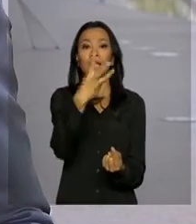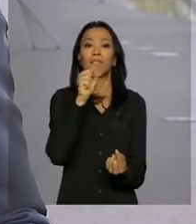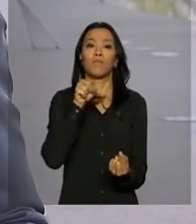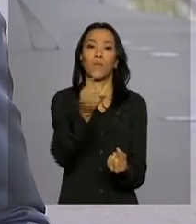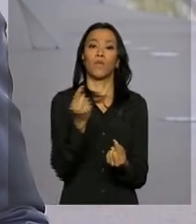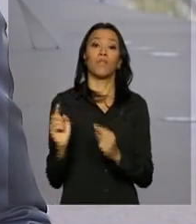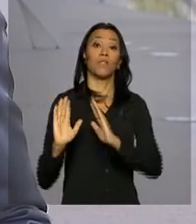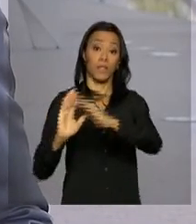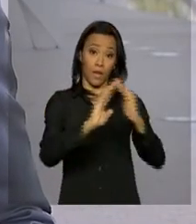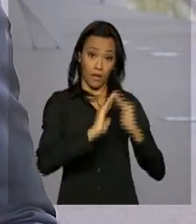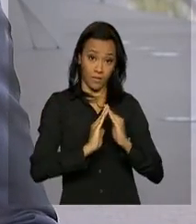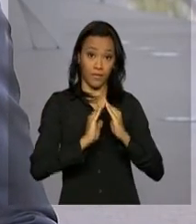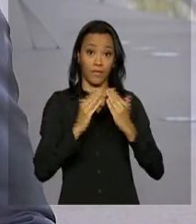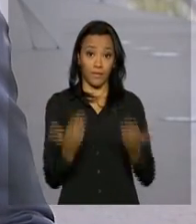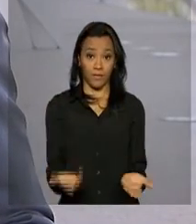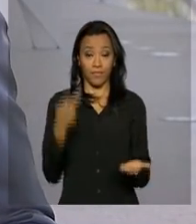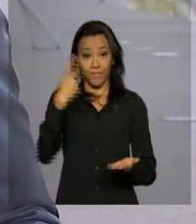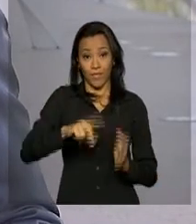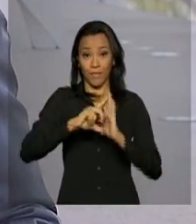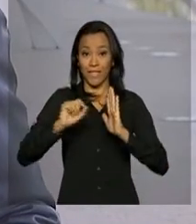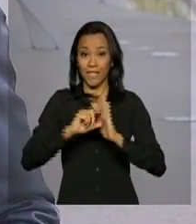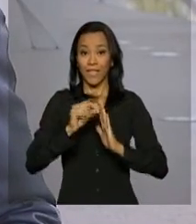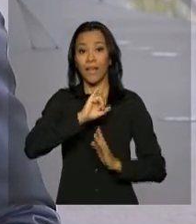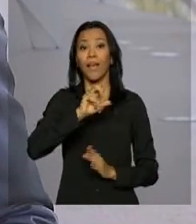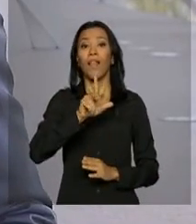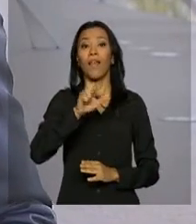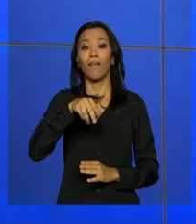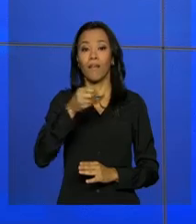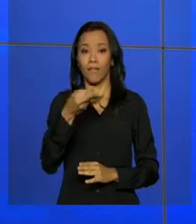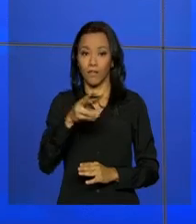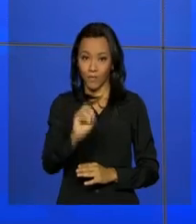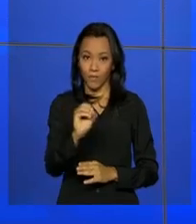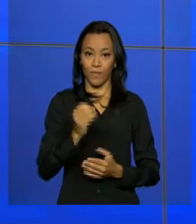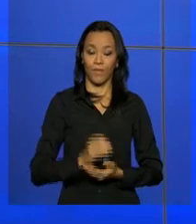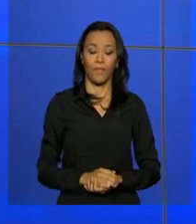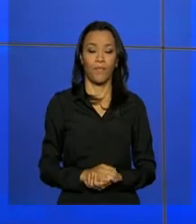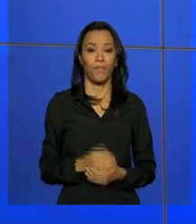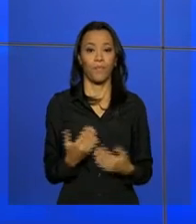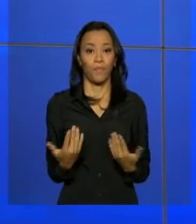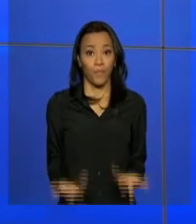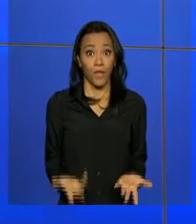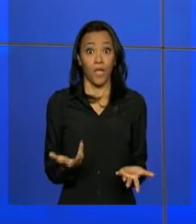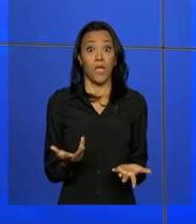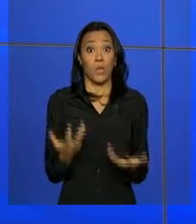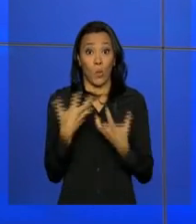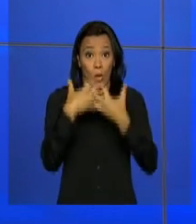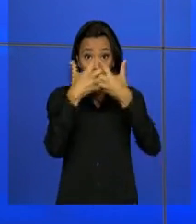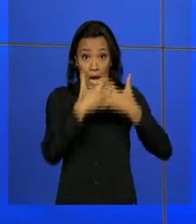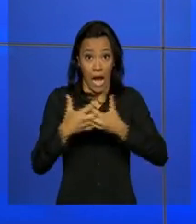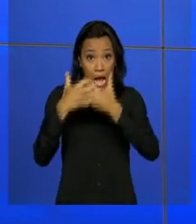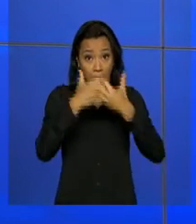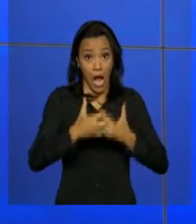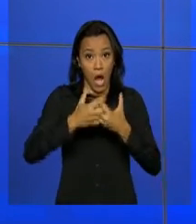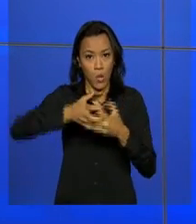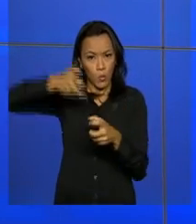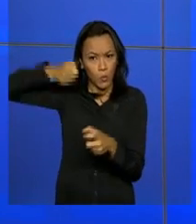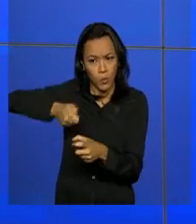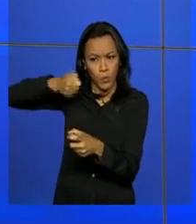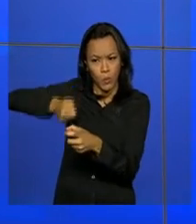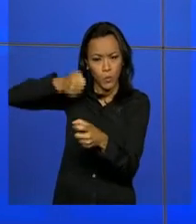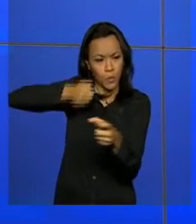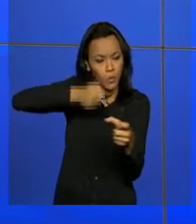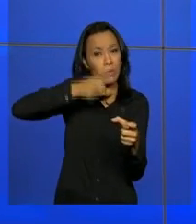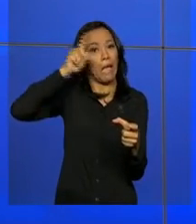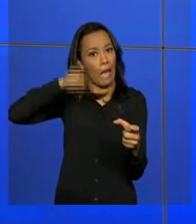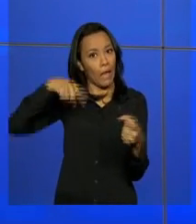de residências. De Brasília, Leandro Alarcon. Fumacer nas ruas é o combate ao mosquito Aedes